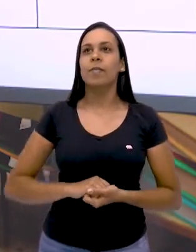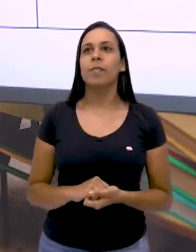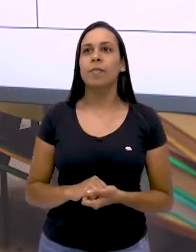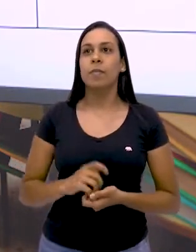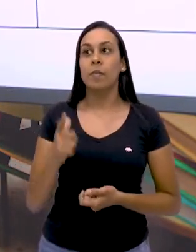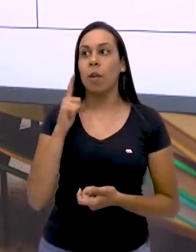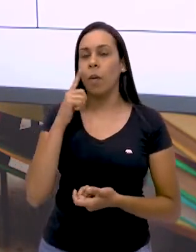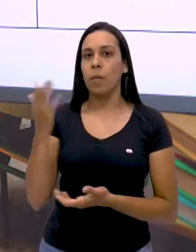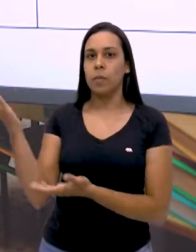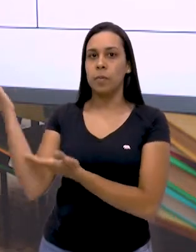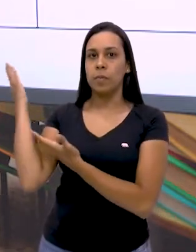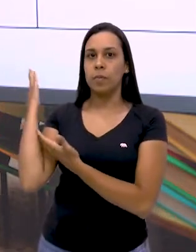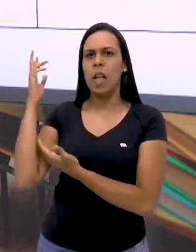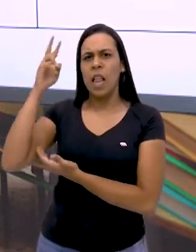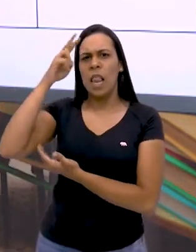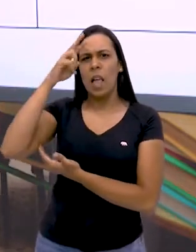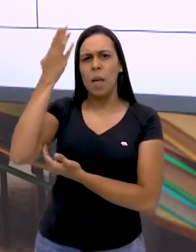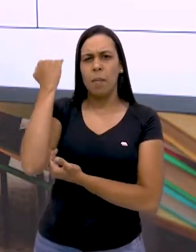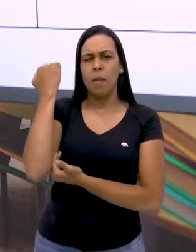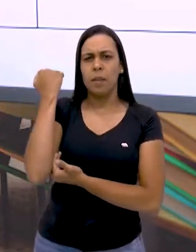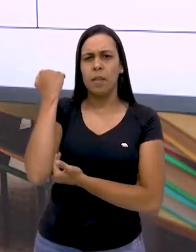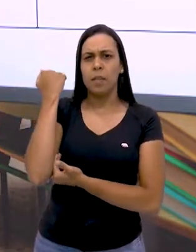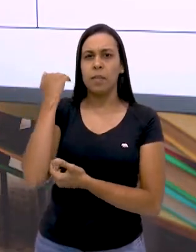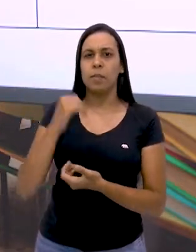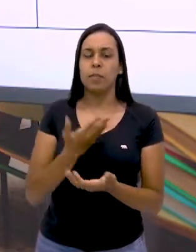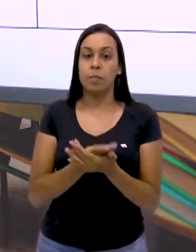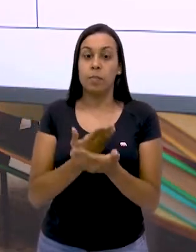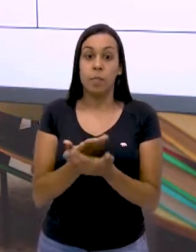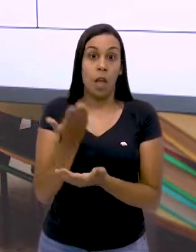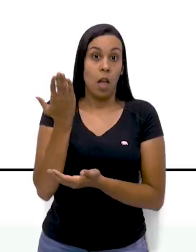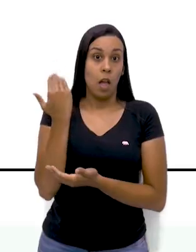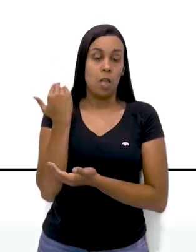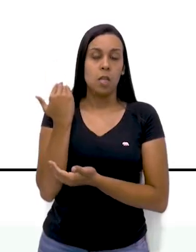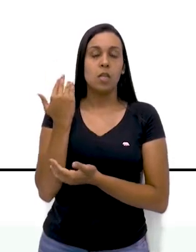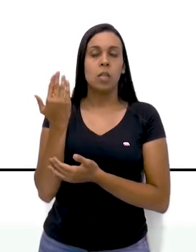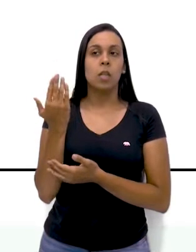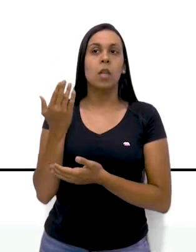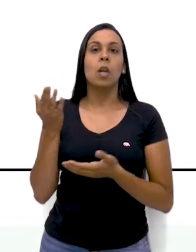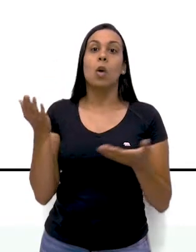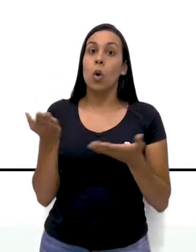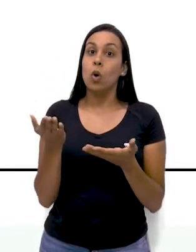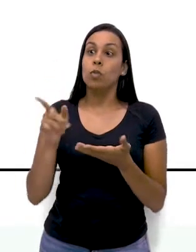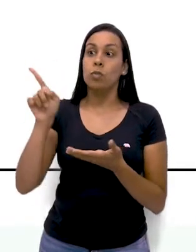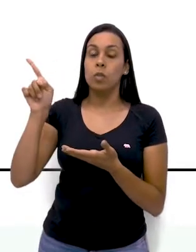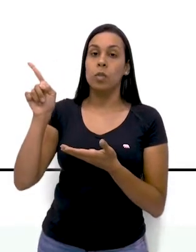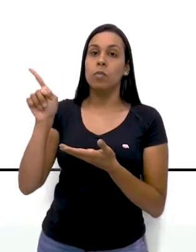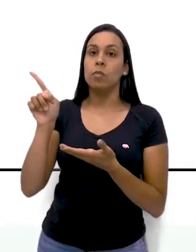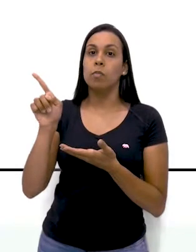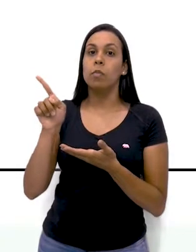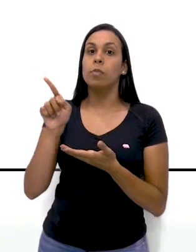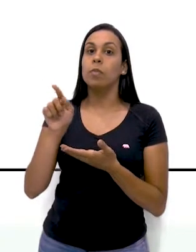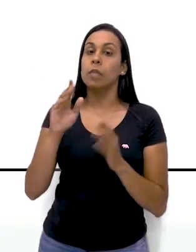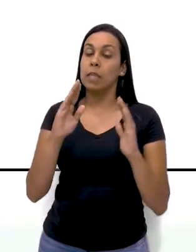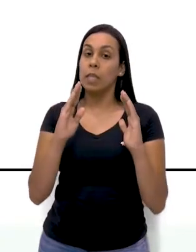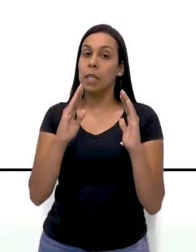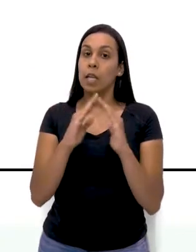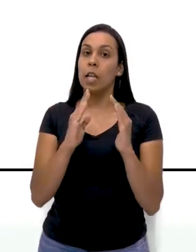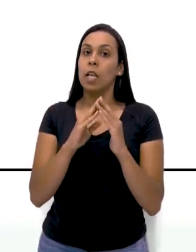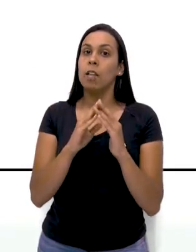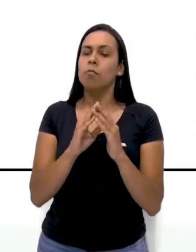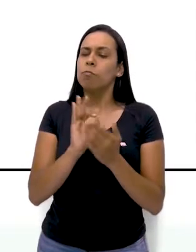aqui está, ó, lembra da história que lemos na aula anterior? Então, aqui vocês, aí, né, vai